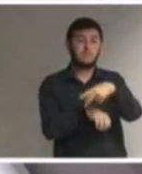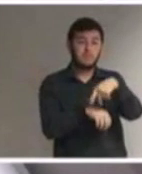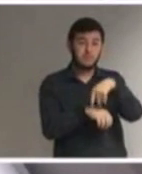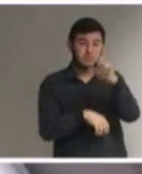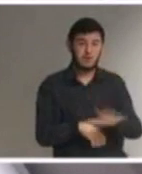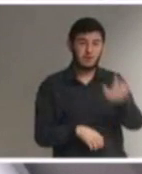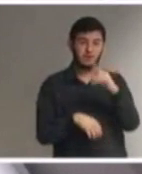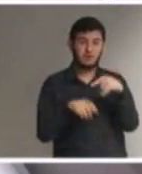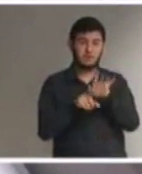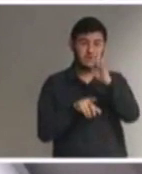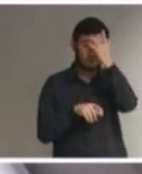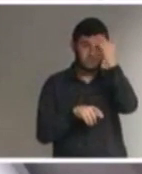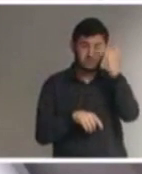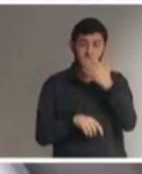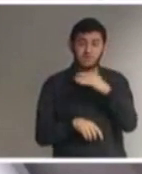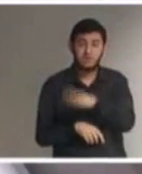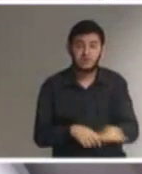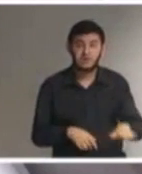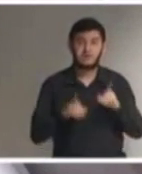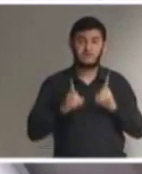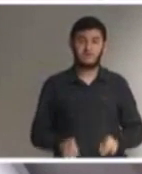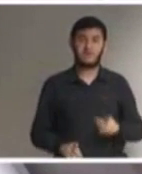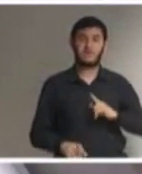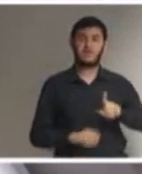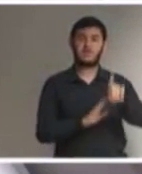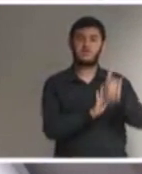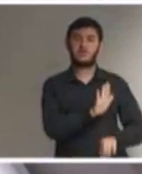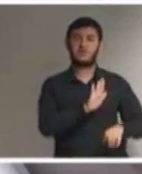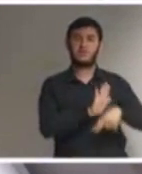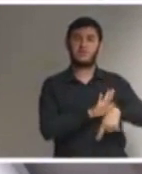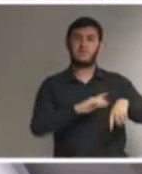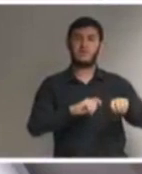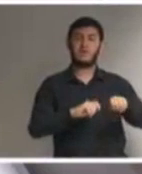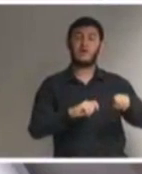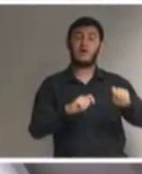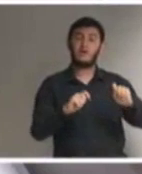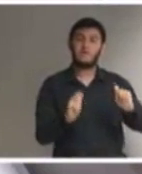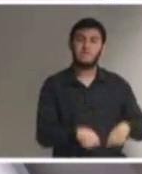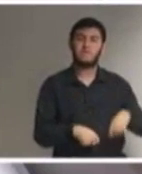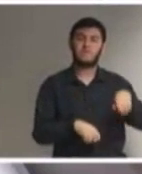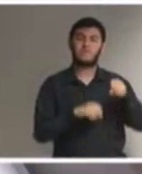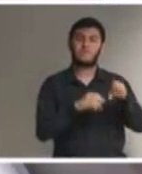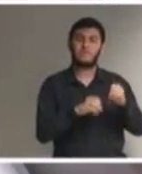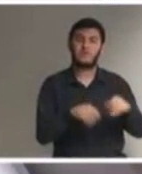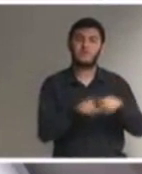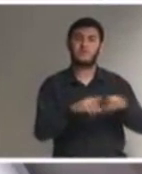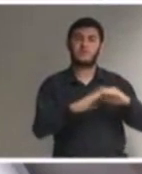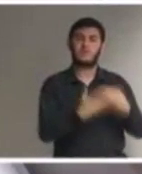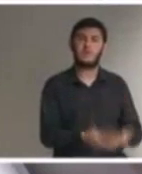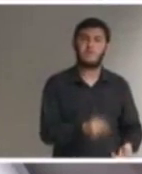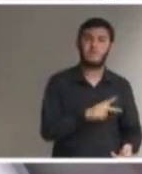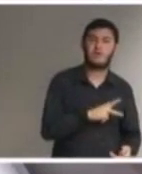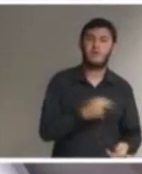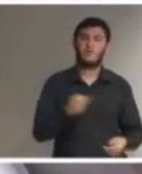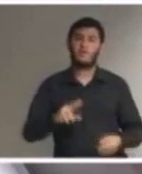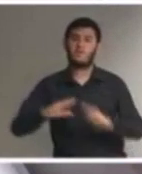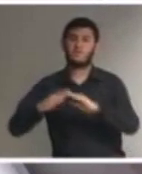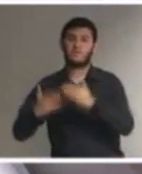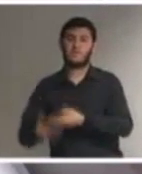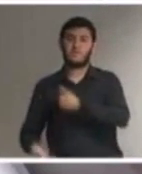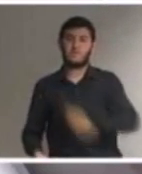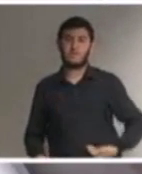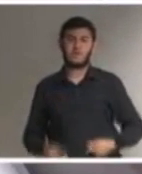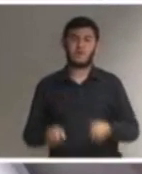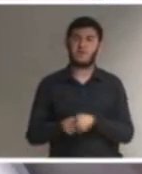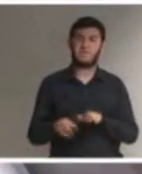que a criança com deficiência tem direito à educação na escola pública ou privada e que qualquer uma